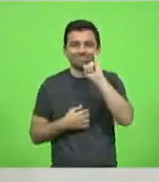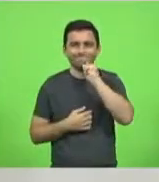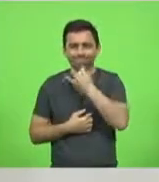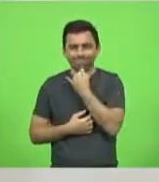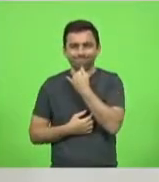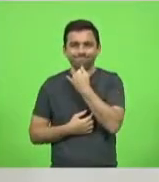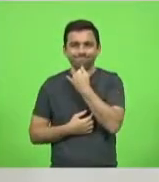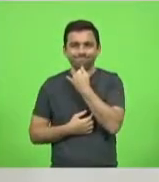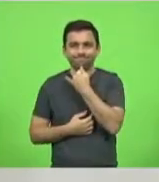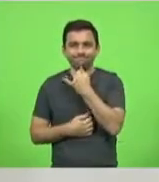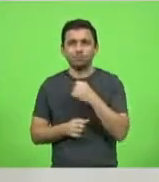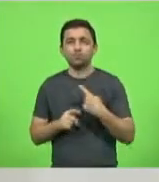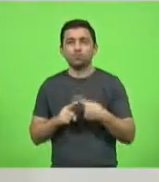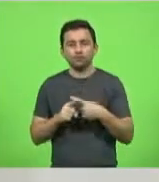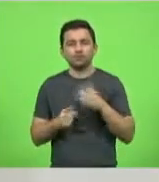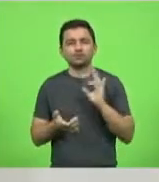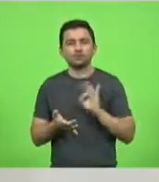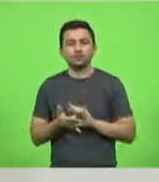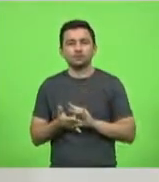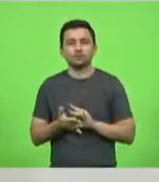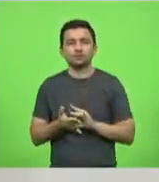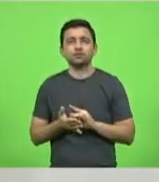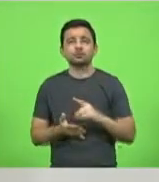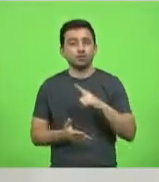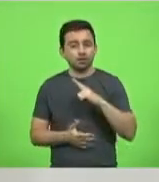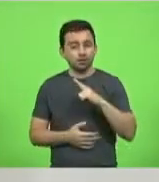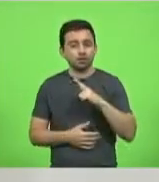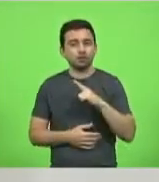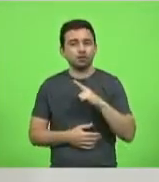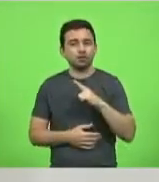porque realmente existe nova.